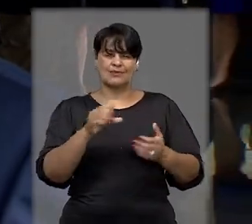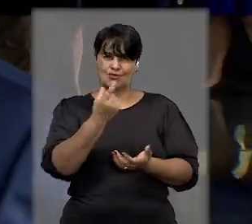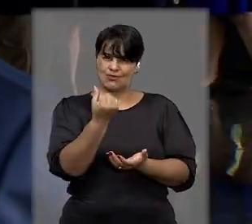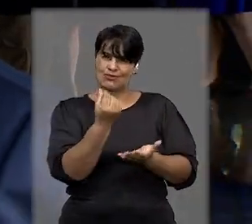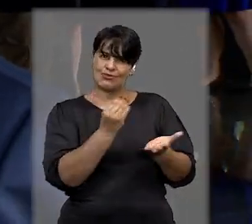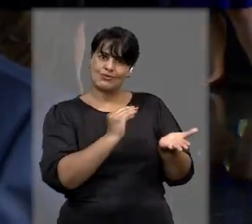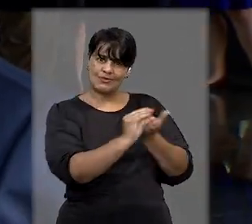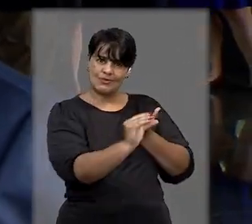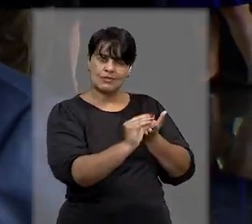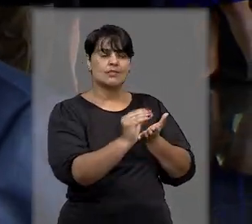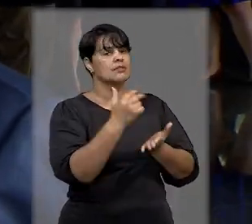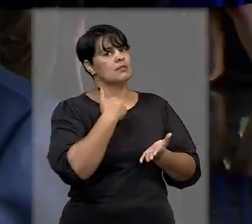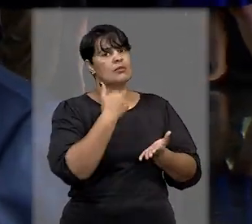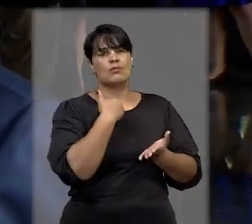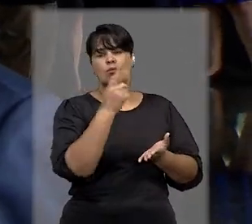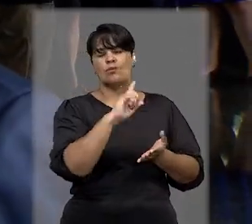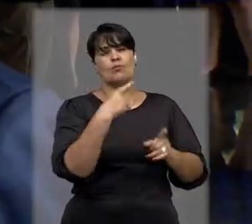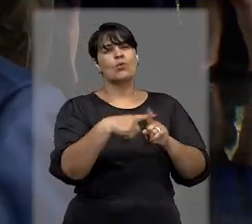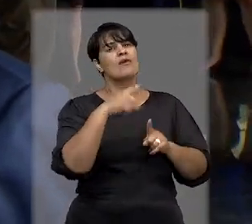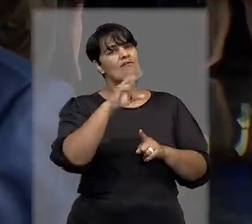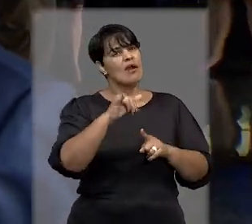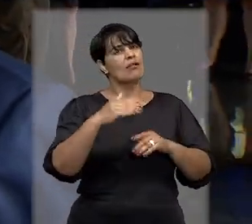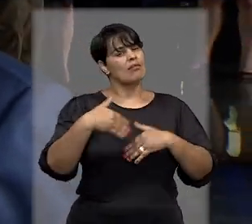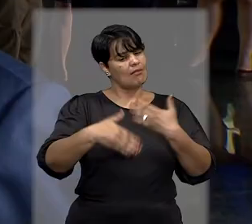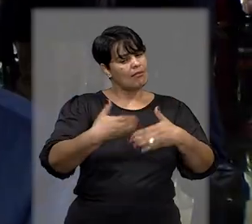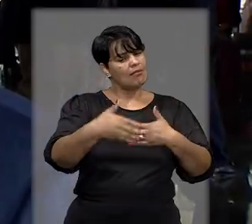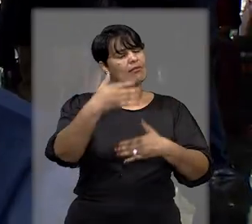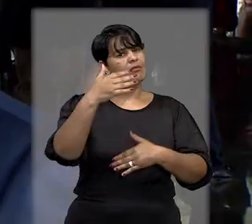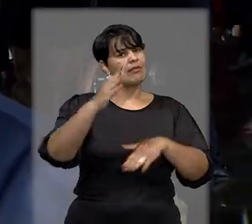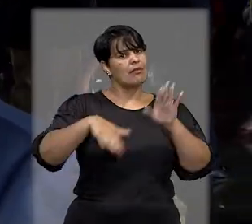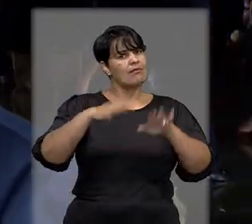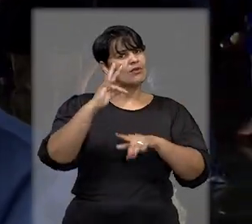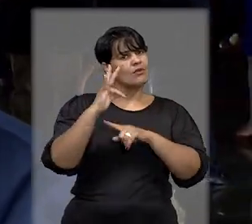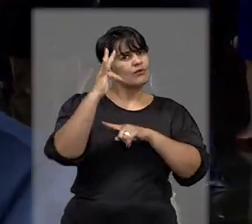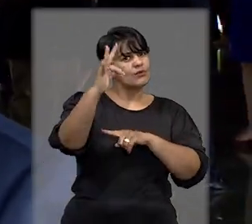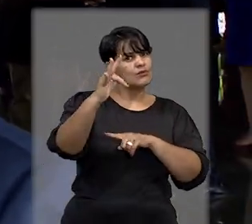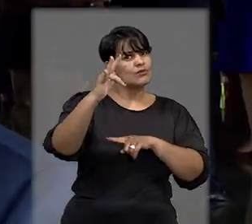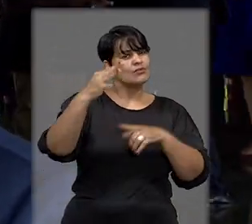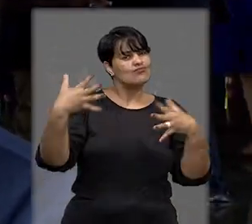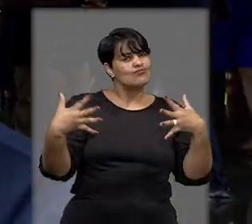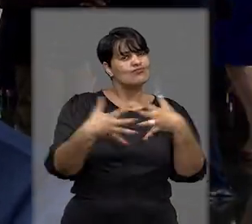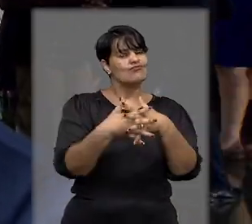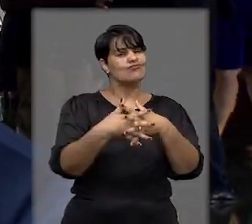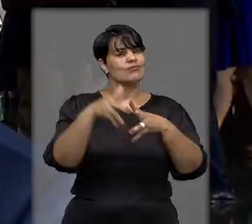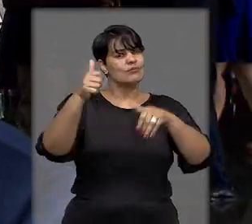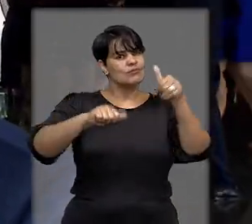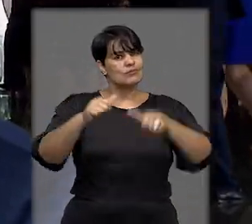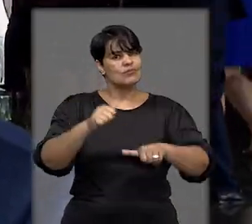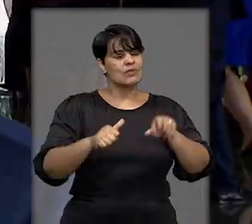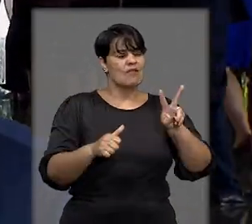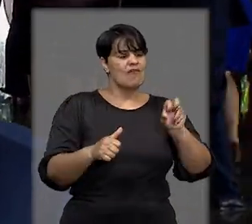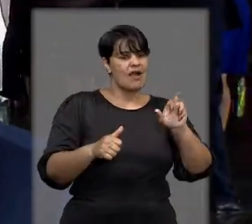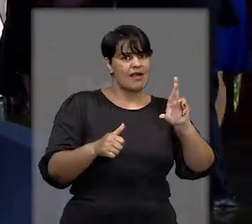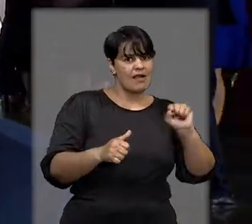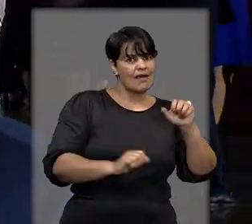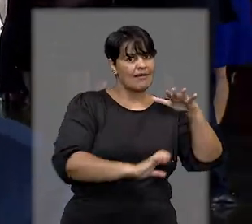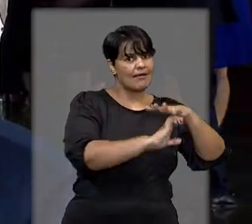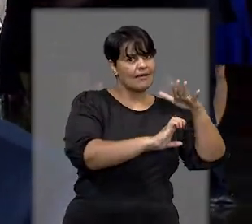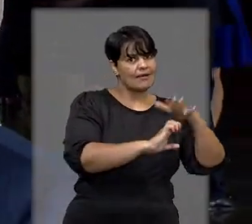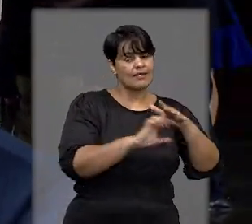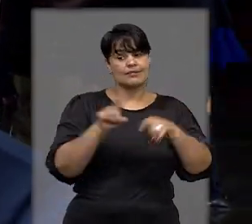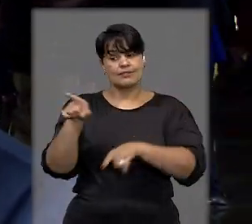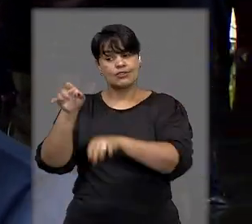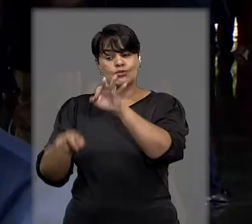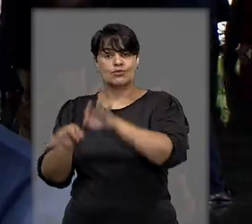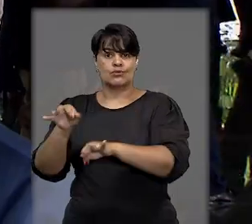comprometa a análise futura de conflito de competência entre a Vara Empresarial e a Justiça Arbitral, tendo em vista